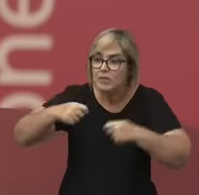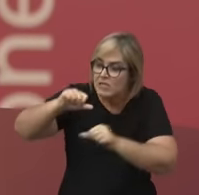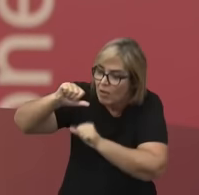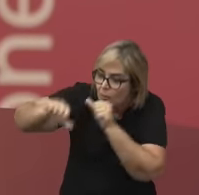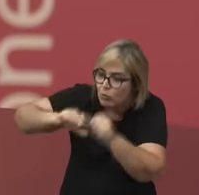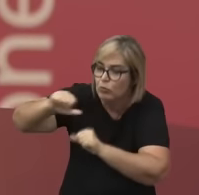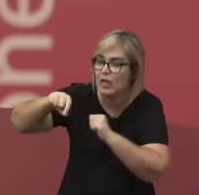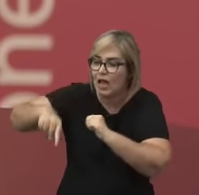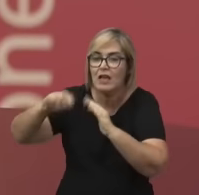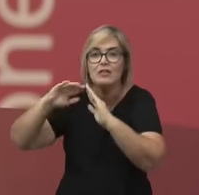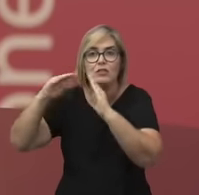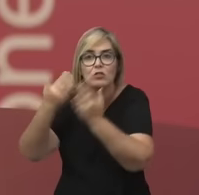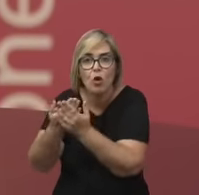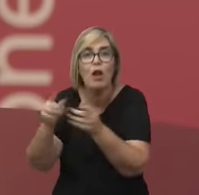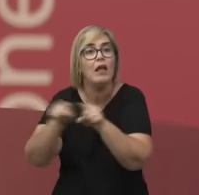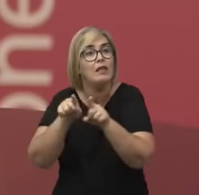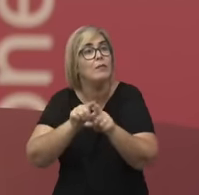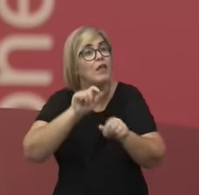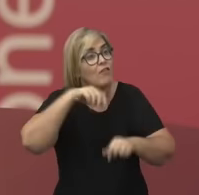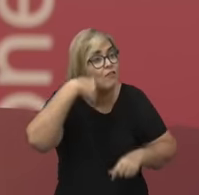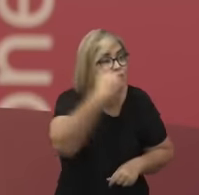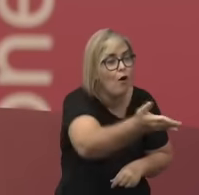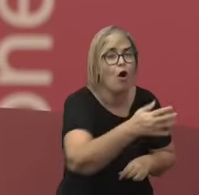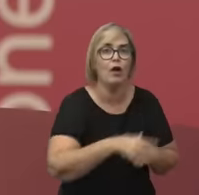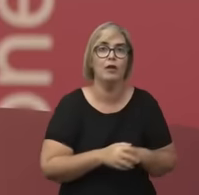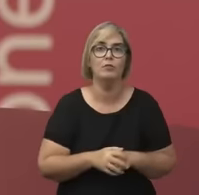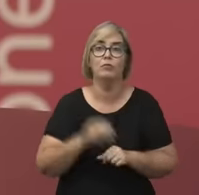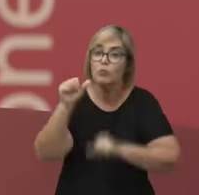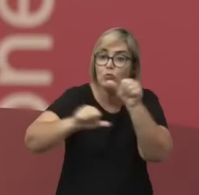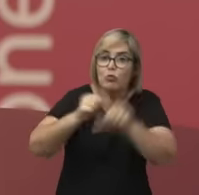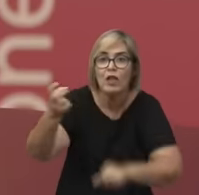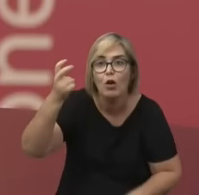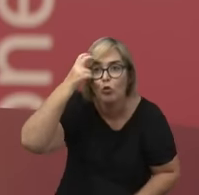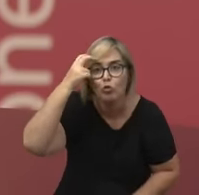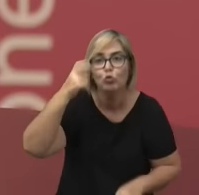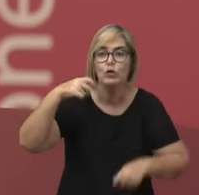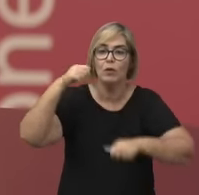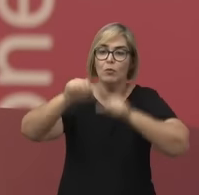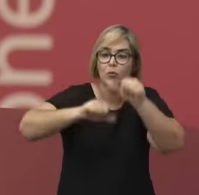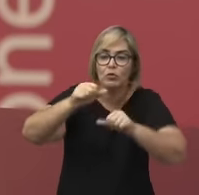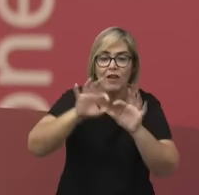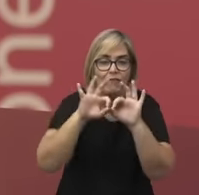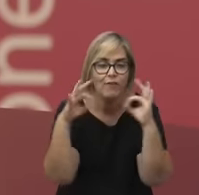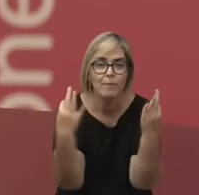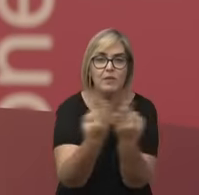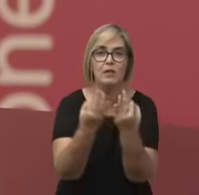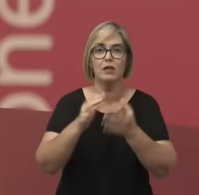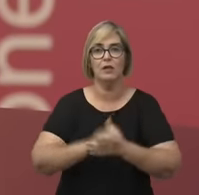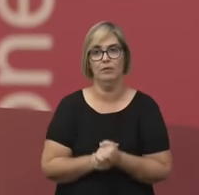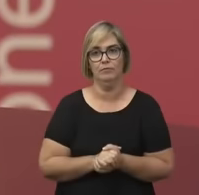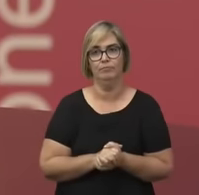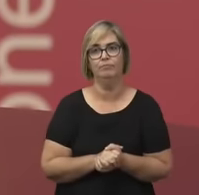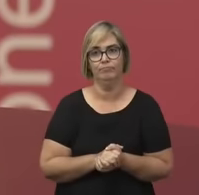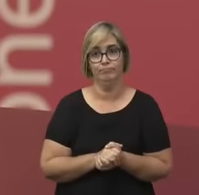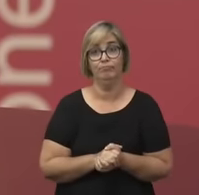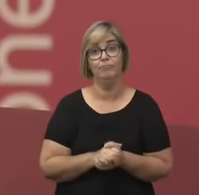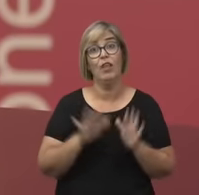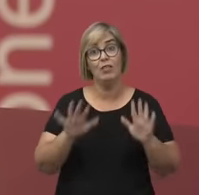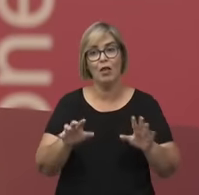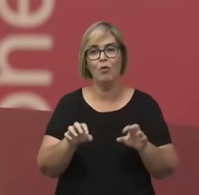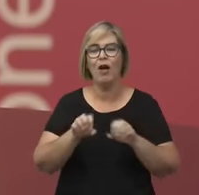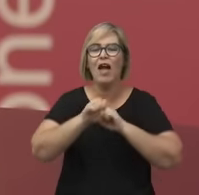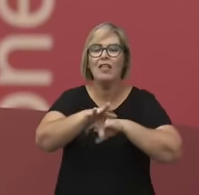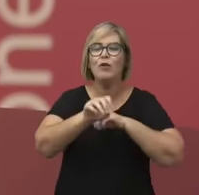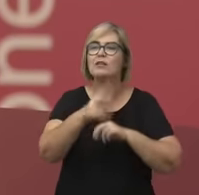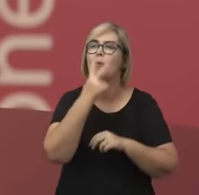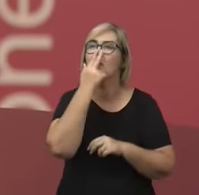educação sem uma transformação na cultura, sem uma transformação nas famílias. E aí, nesse sentido, a educação é esse triângulo,